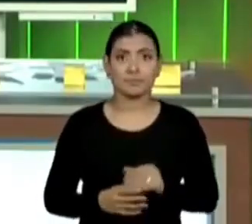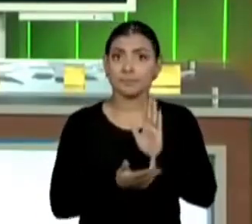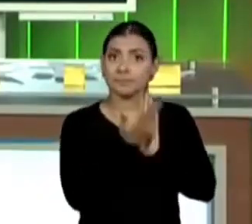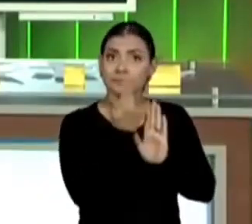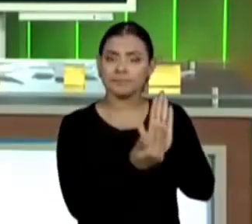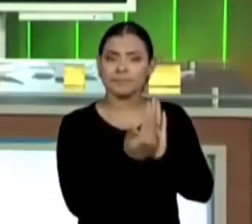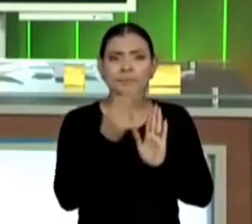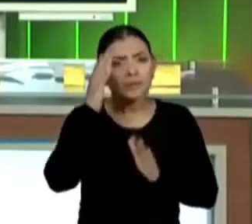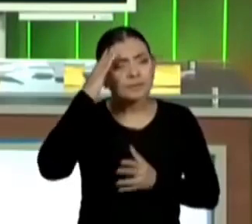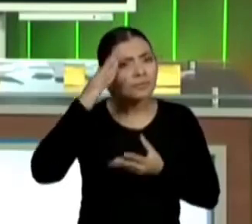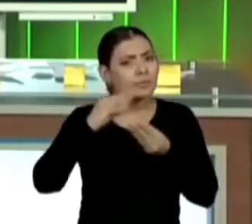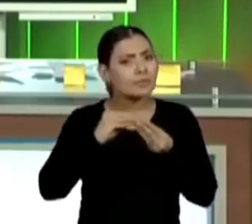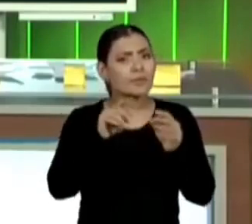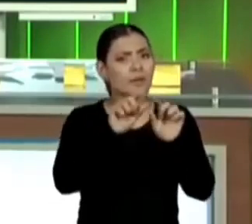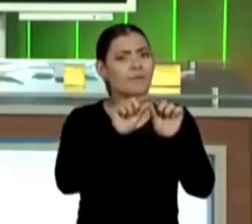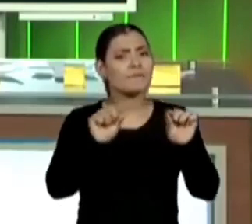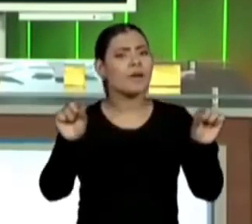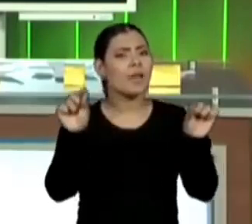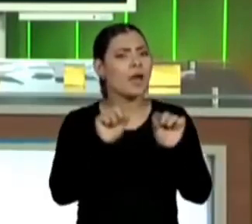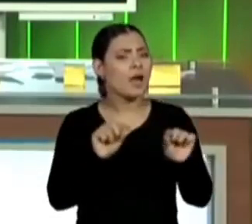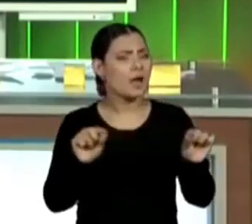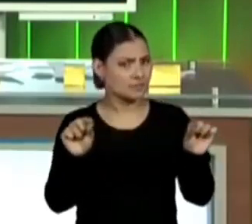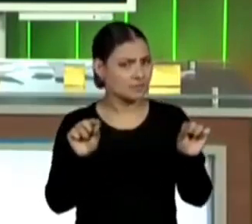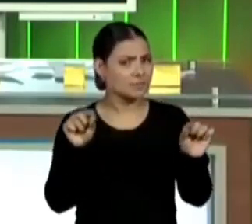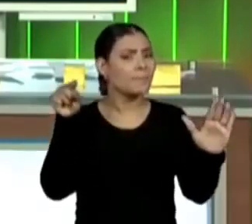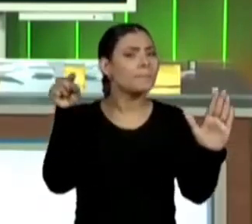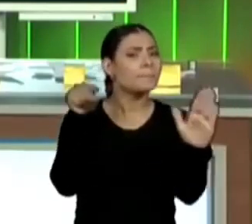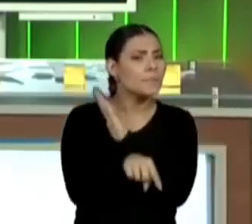Eu quero destacar no enunciado uma coisa